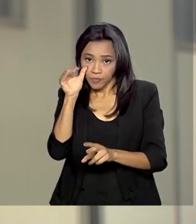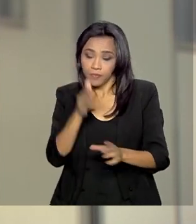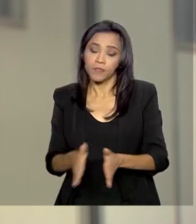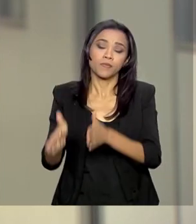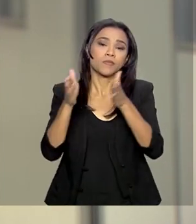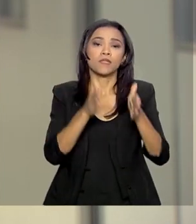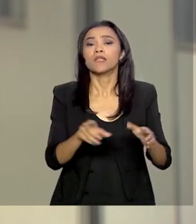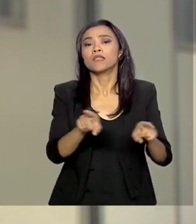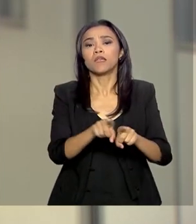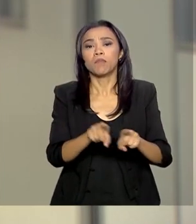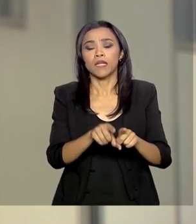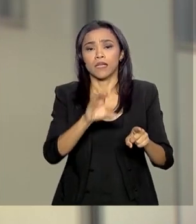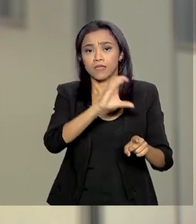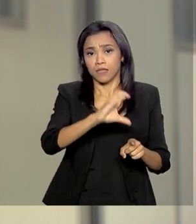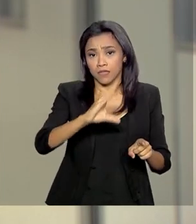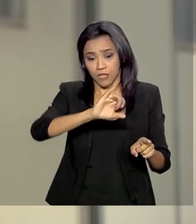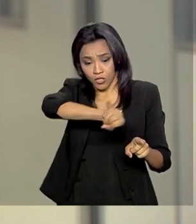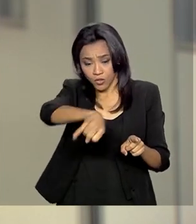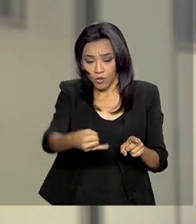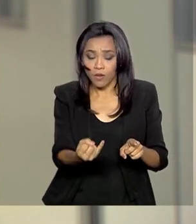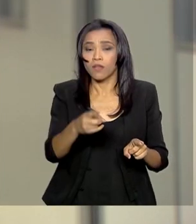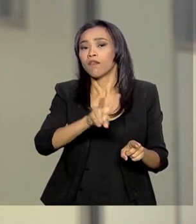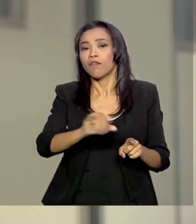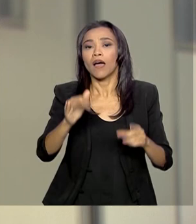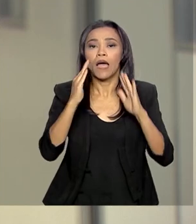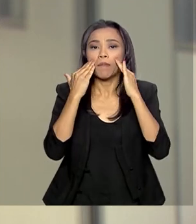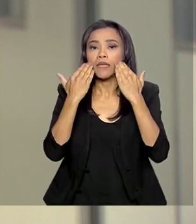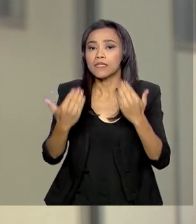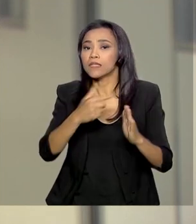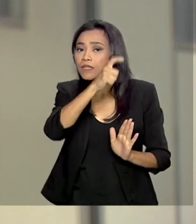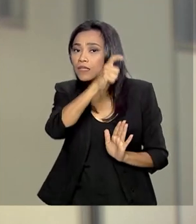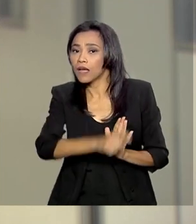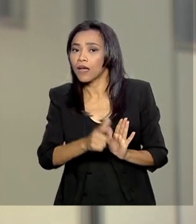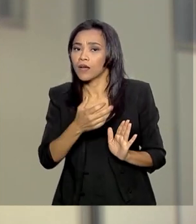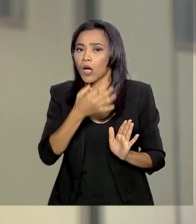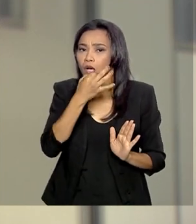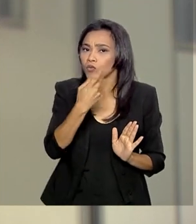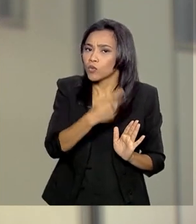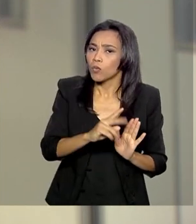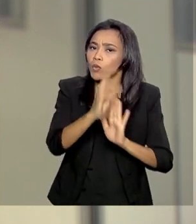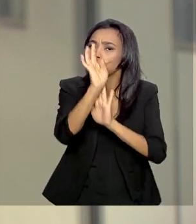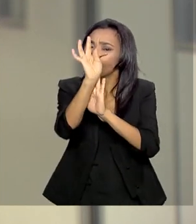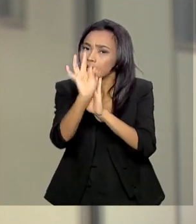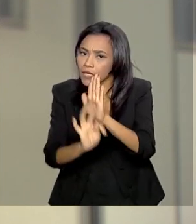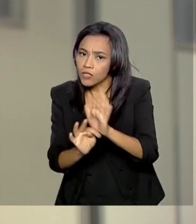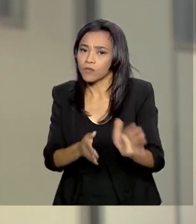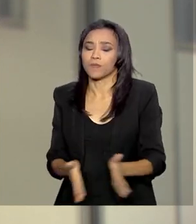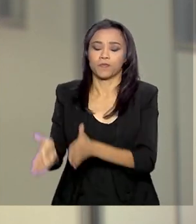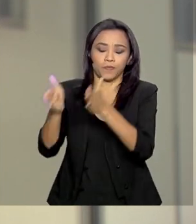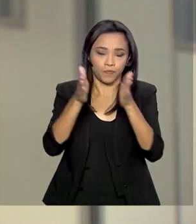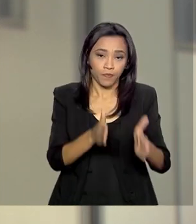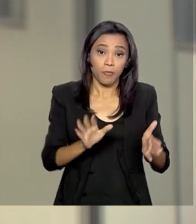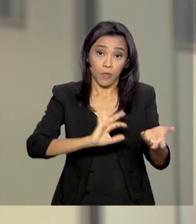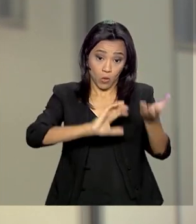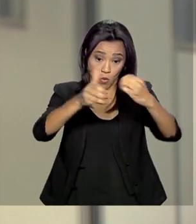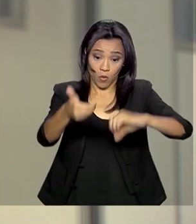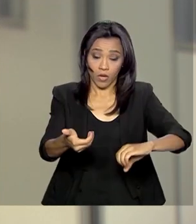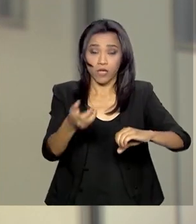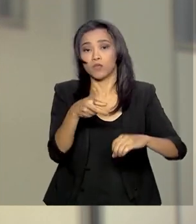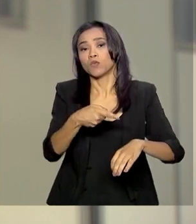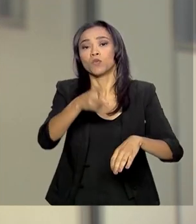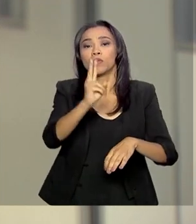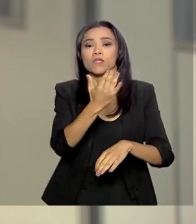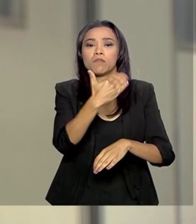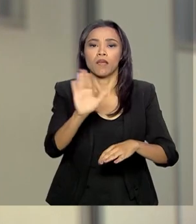Tasso Gereissat, deve apresentar o parecer dele sobre o texto. E o Congresso Nacional se reúne a partir das duas e meia da tarde